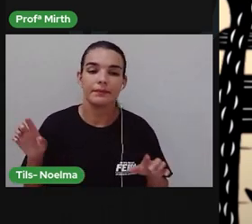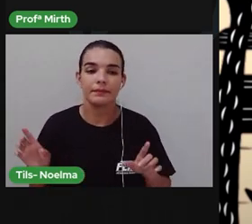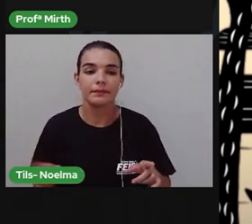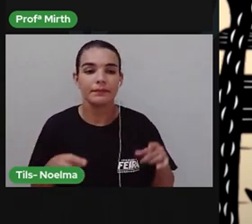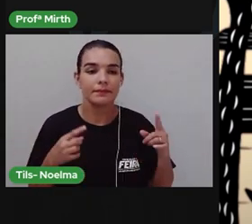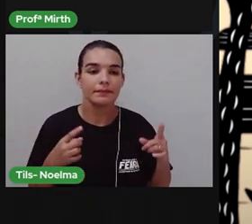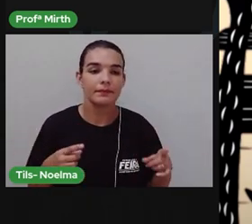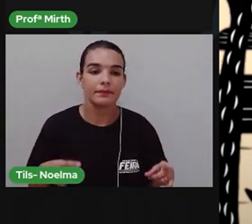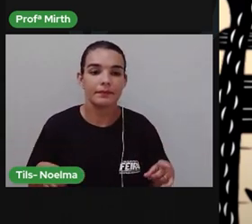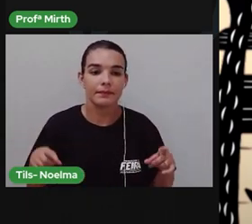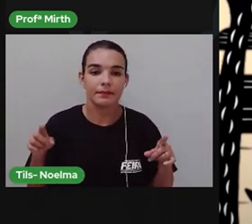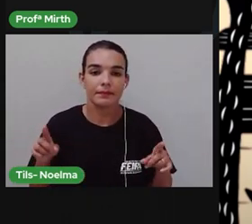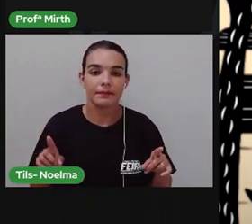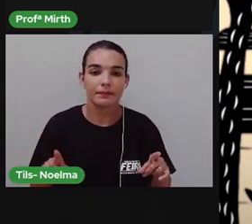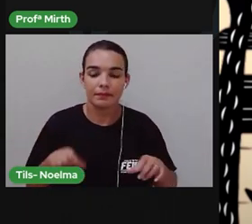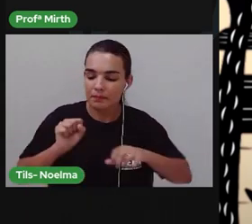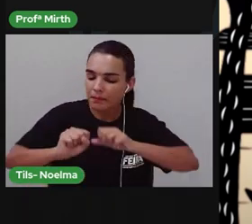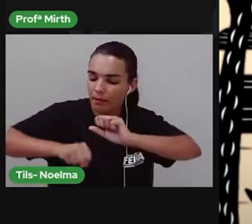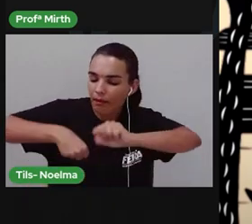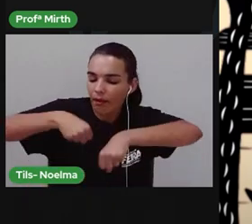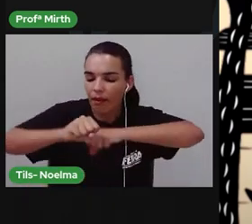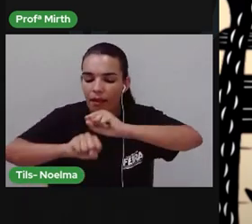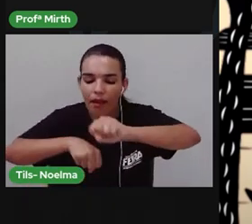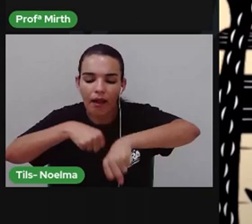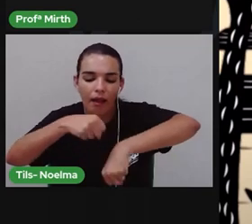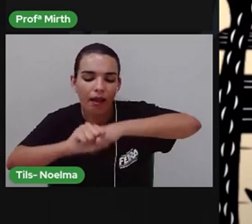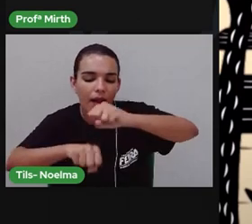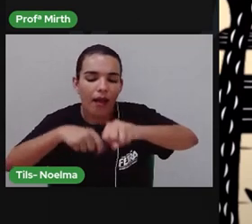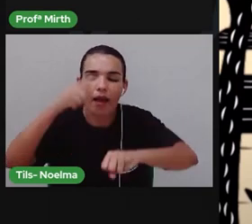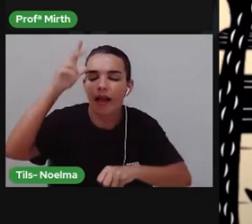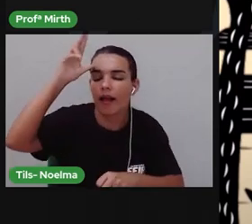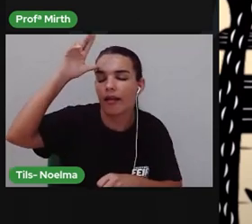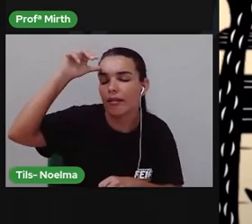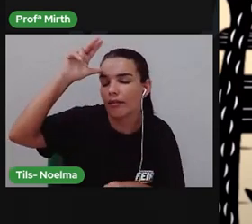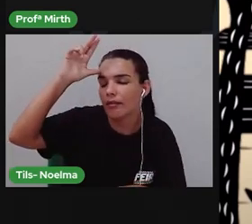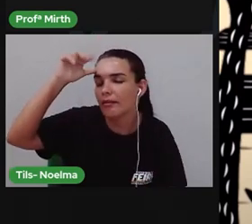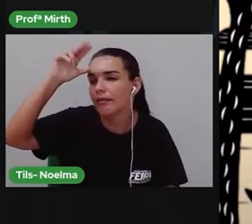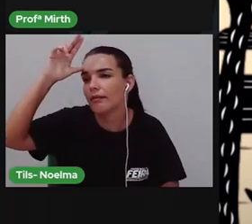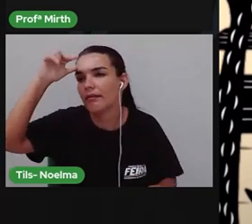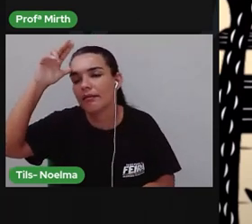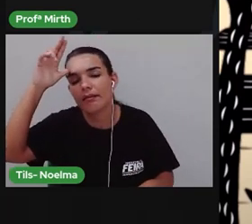As patas do meu cavalo